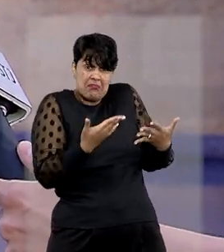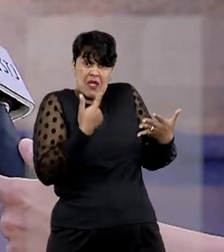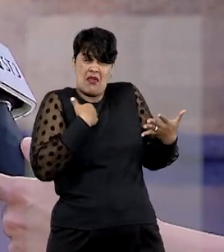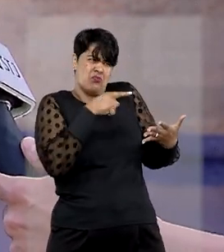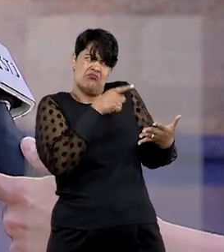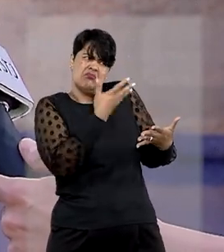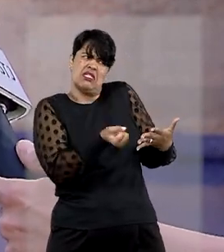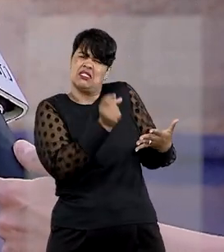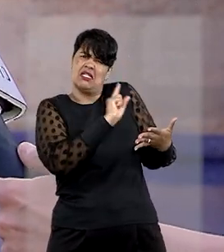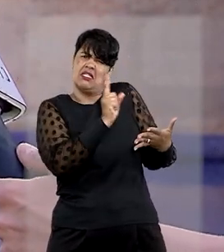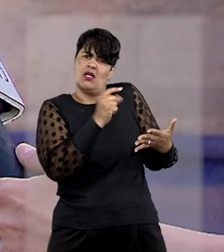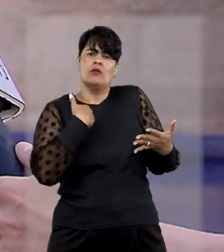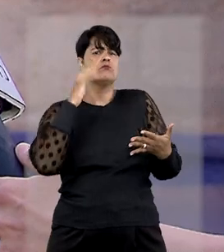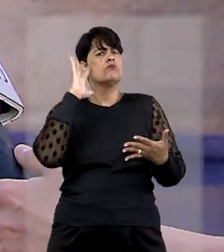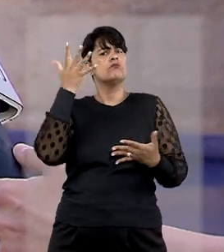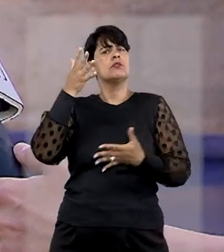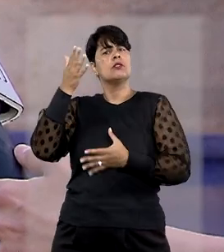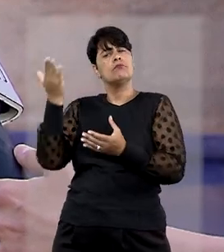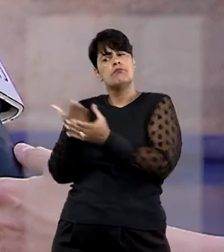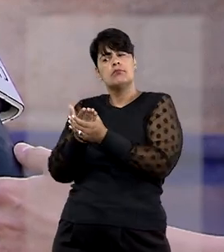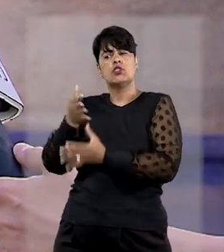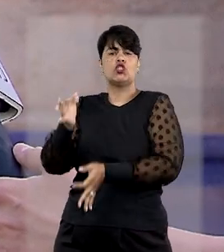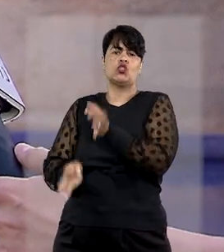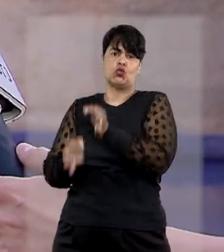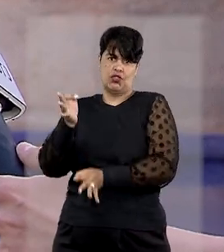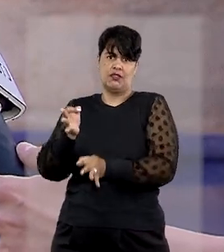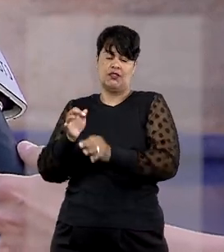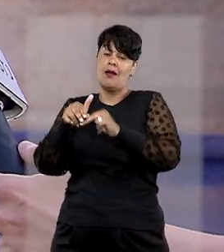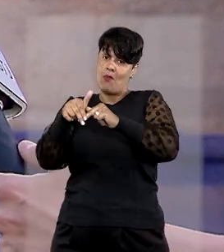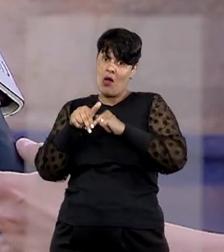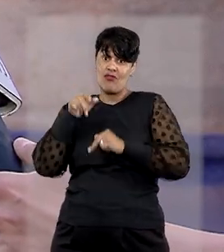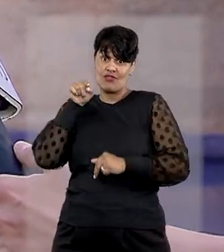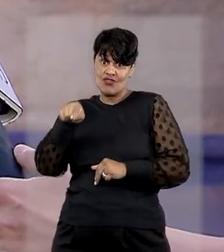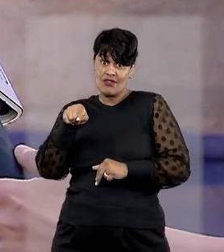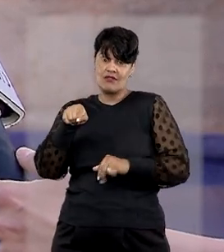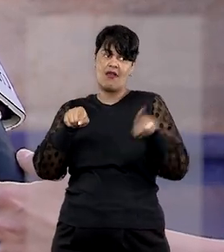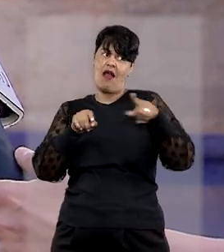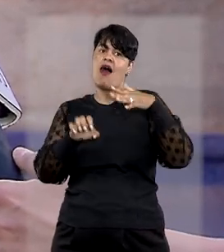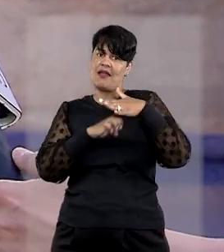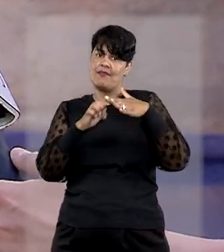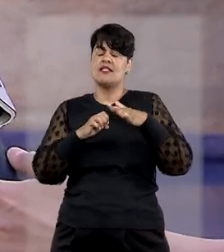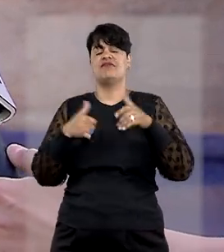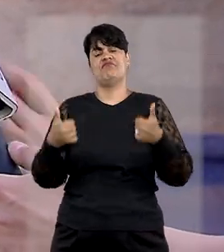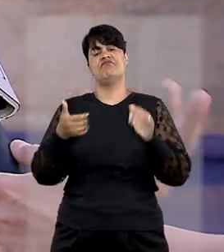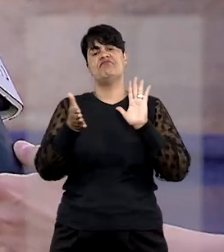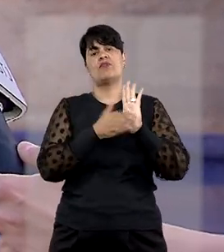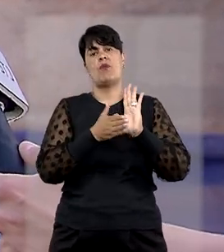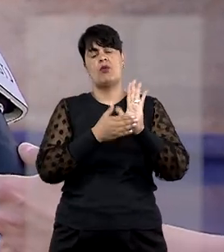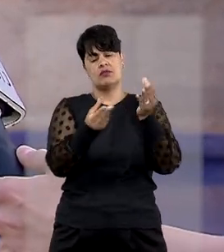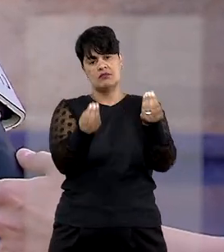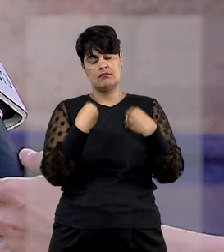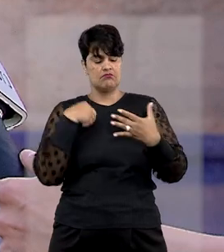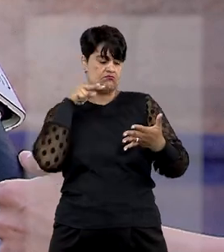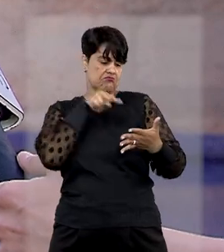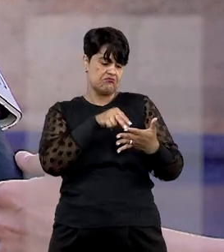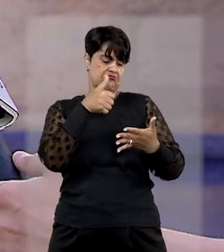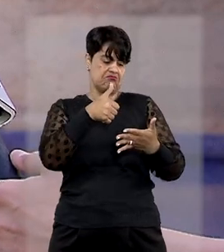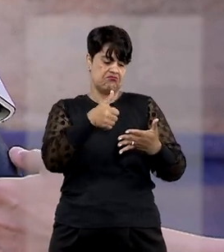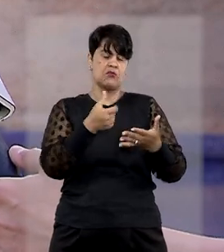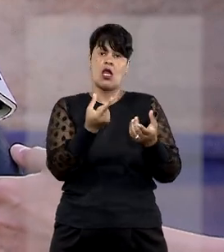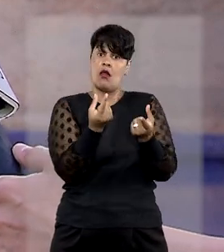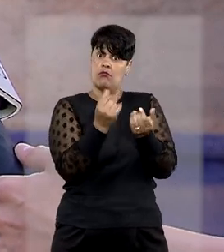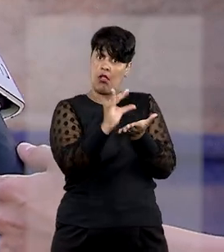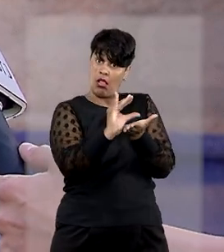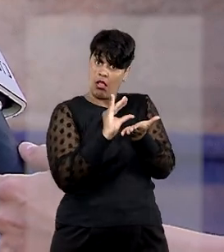judicializar a questão e, em decorrência da judicialização, a empresa fez uma proposta de acordo, reparando o dano moral que